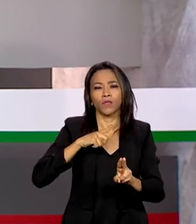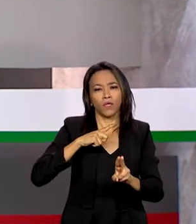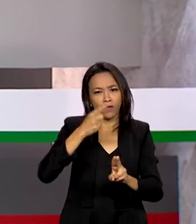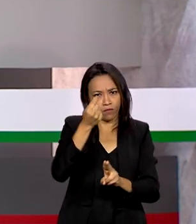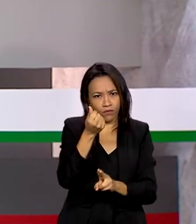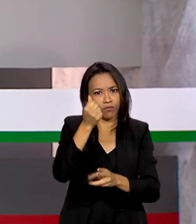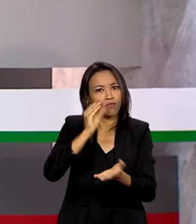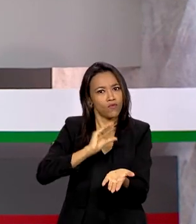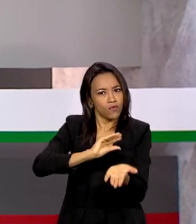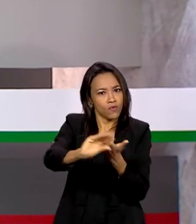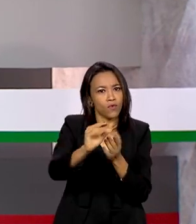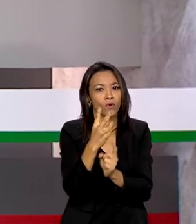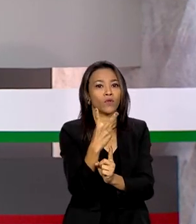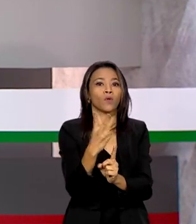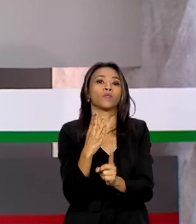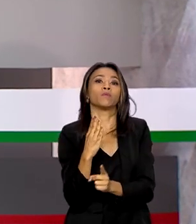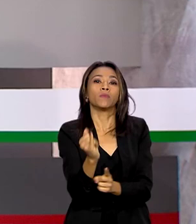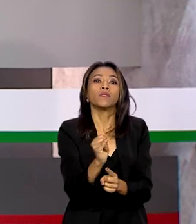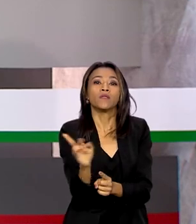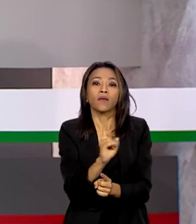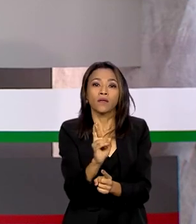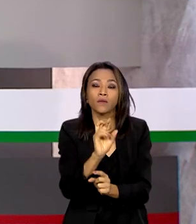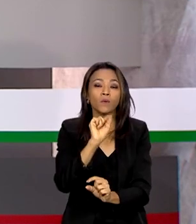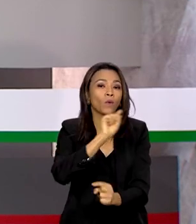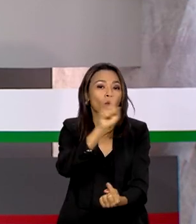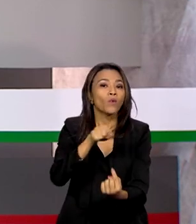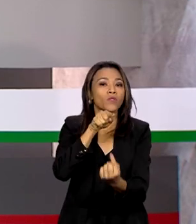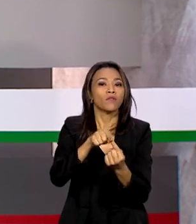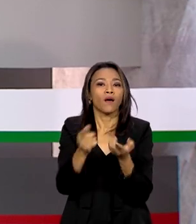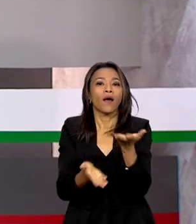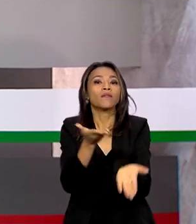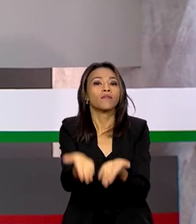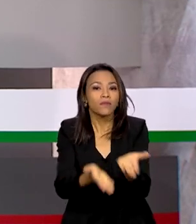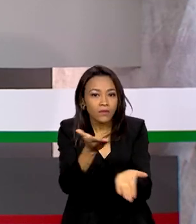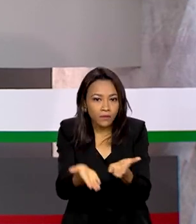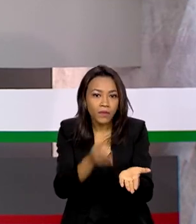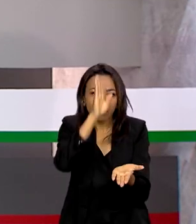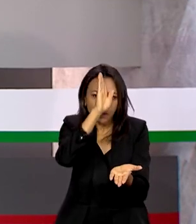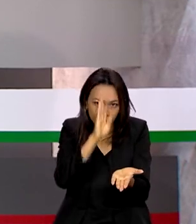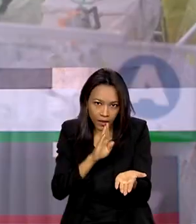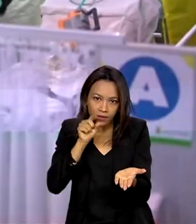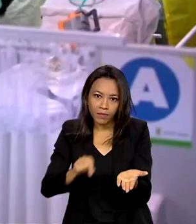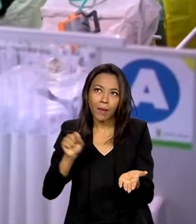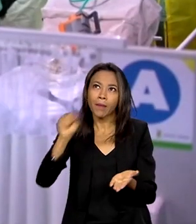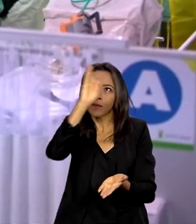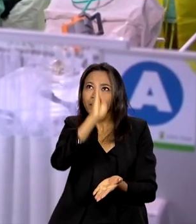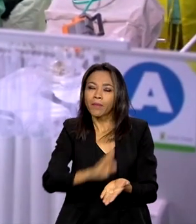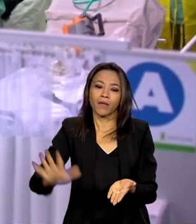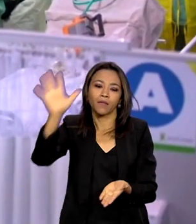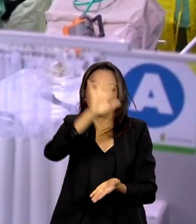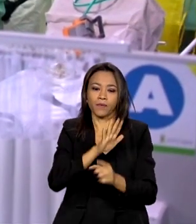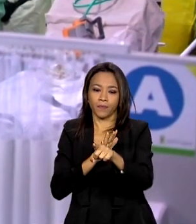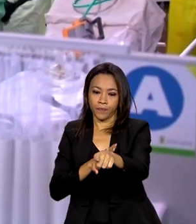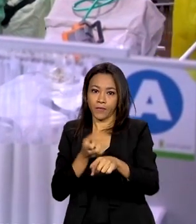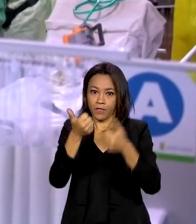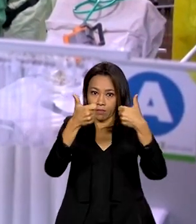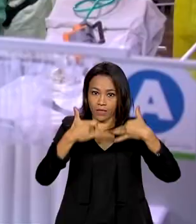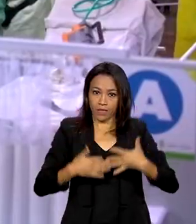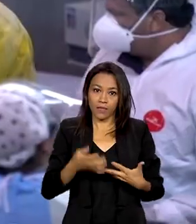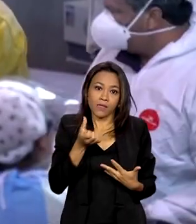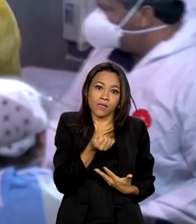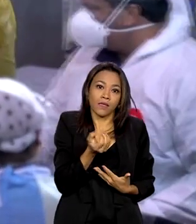reais para garantir atendimento gratuito nas Santas Casas de Misericórdia do país. 60% dos